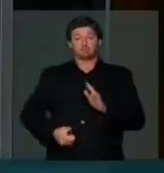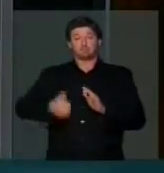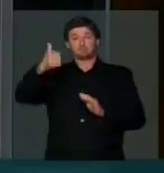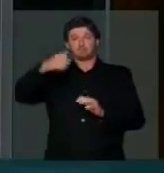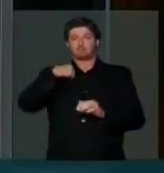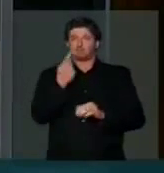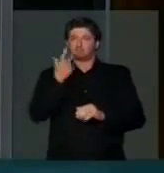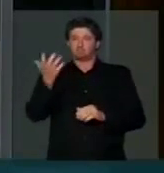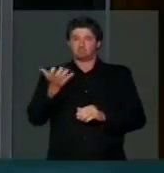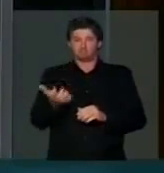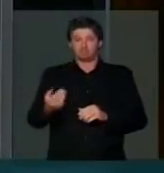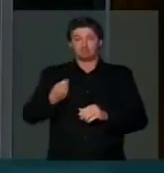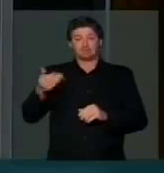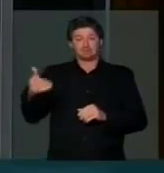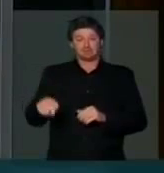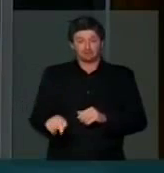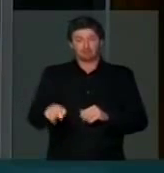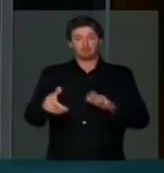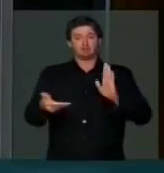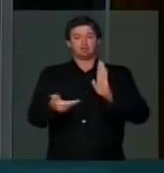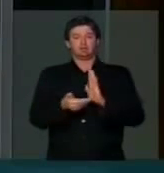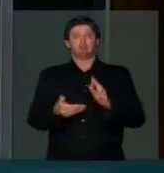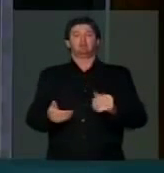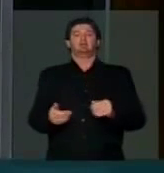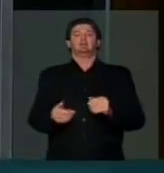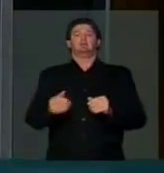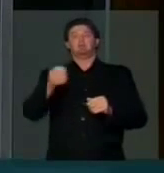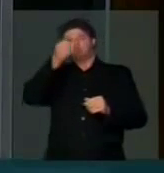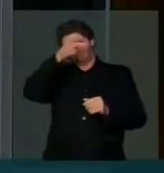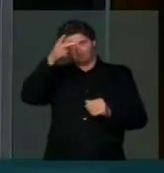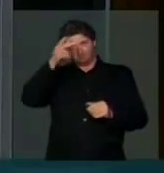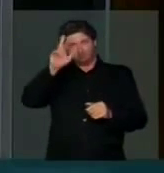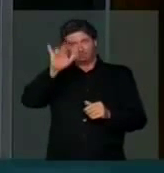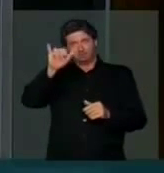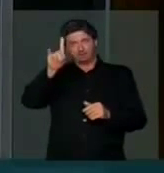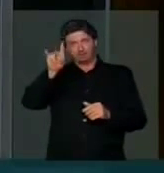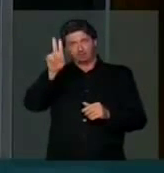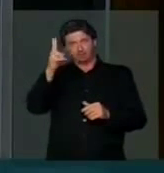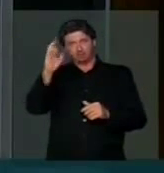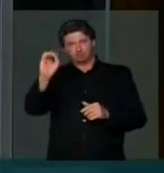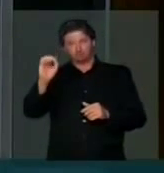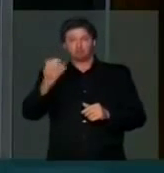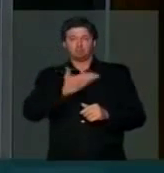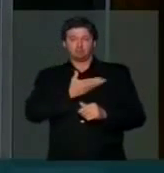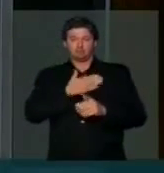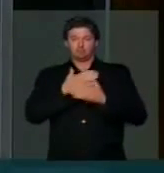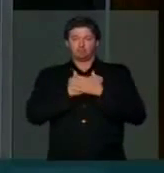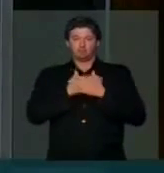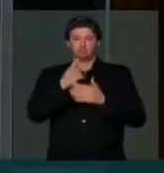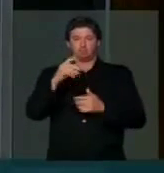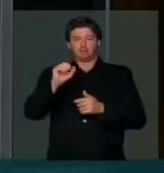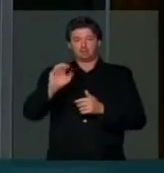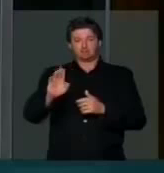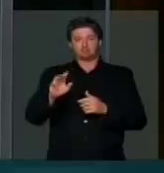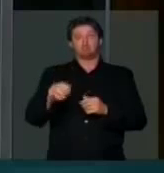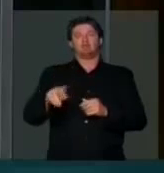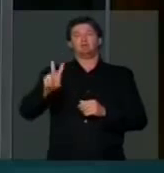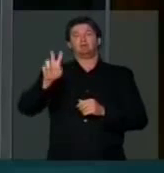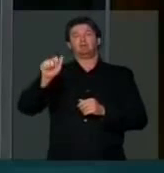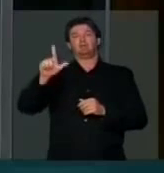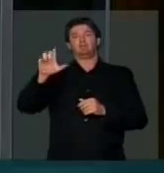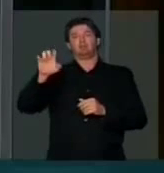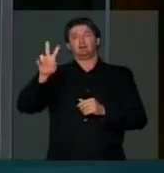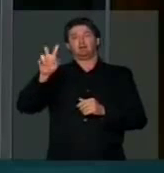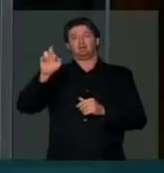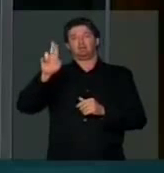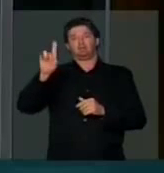gostaria de registrar a presença aqui, nessa casa, do Prefeito Ricardinho. Ricardo, nosso amigo do PSB, de Vale Verde,